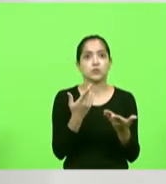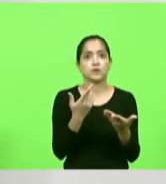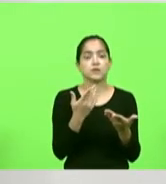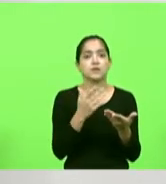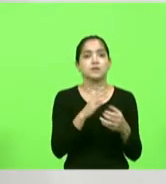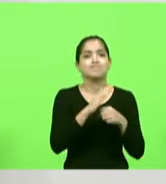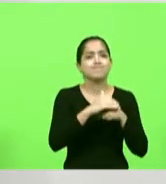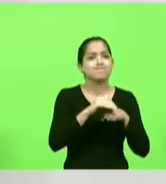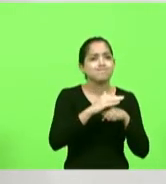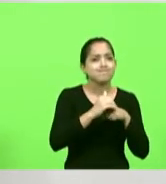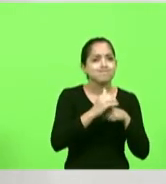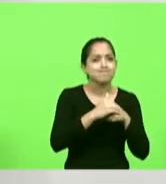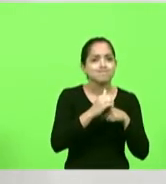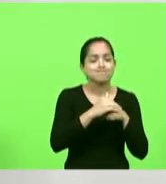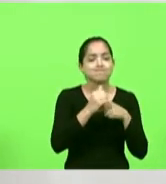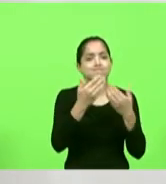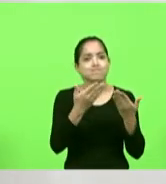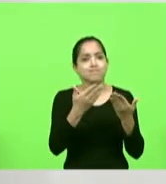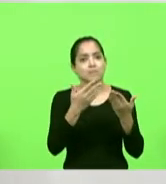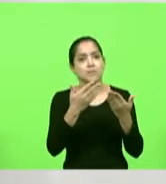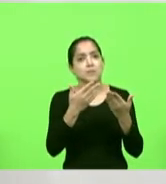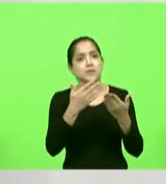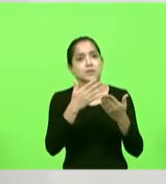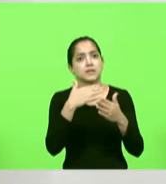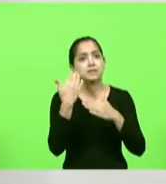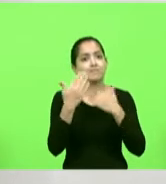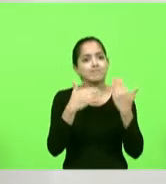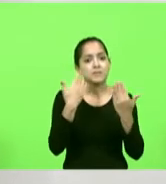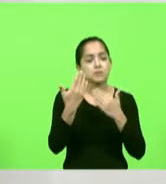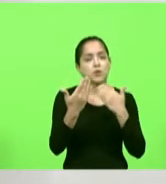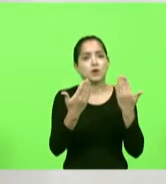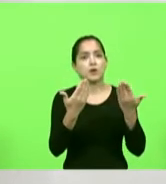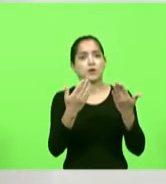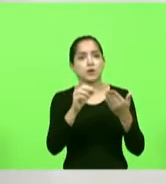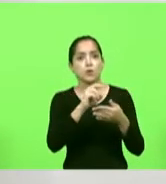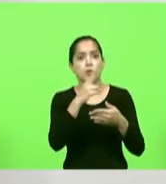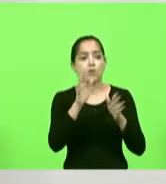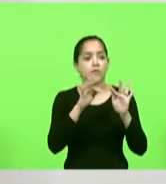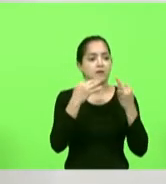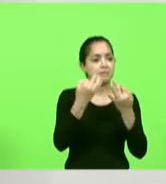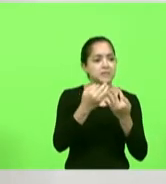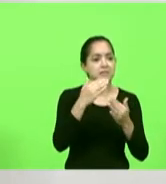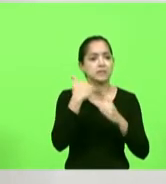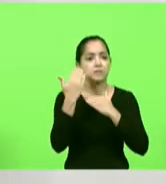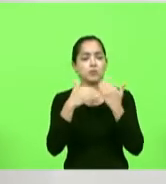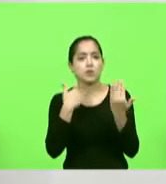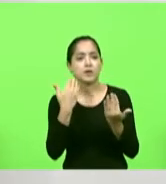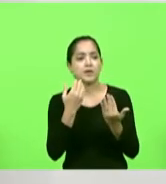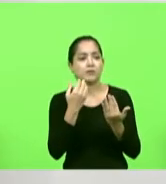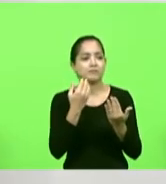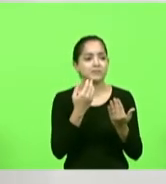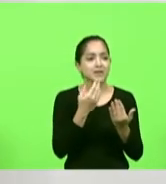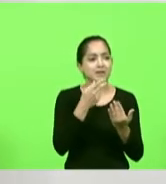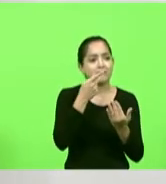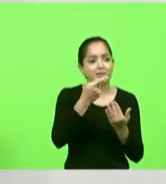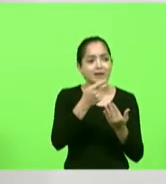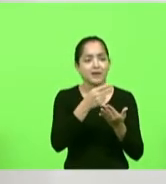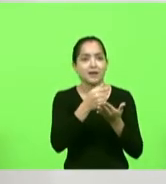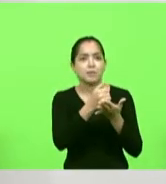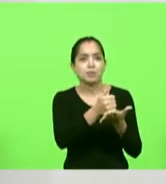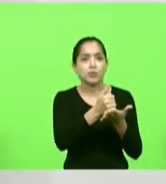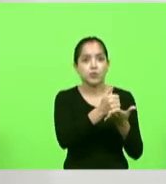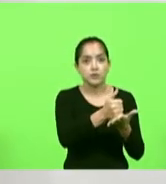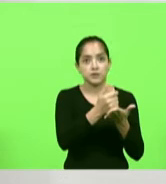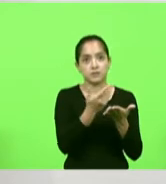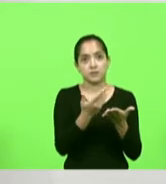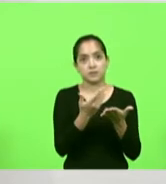de uma vítima do covid-19 eu acho que não existe palavras que você possa expressar para aquela pessoa ali em